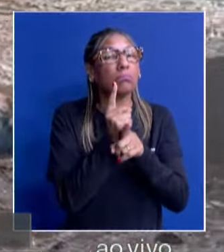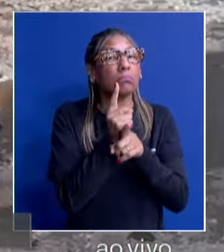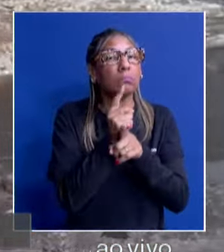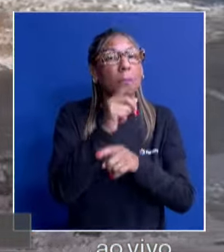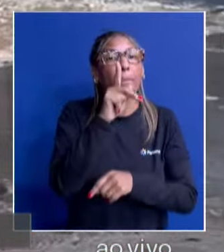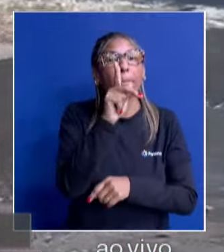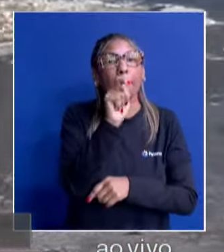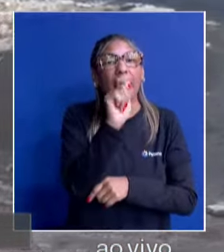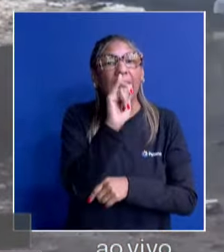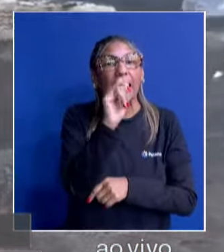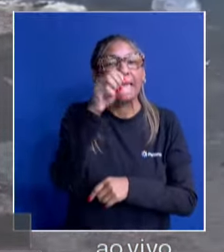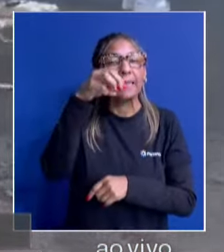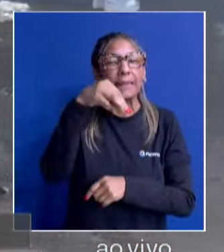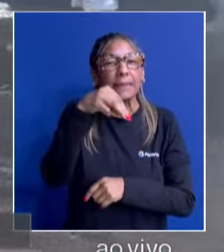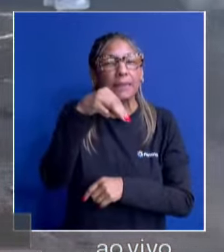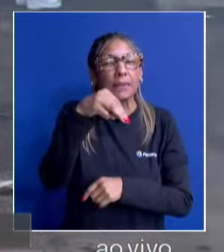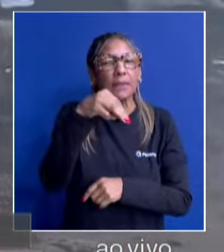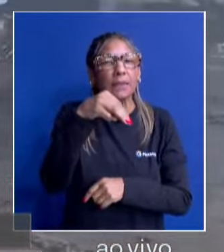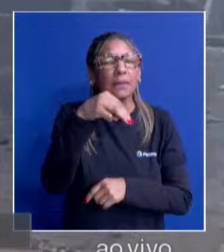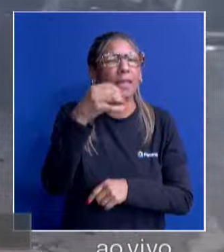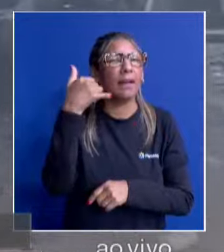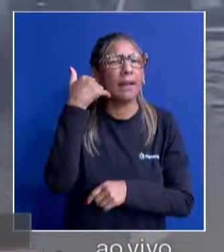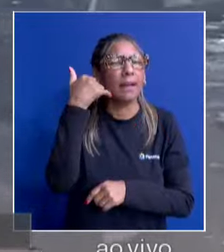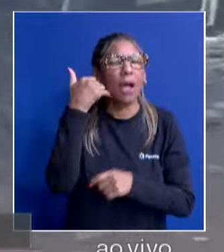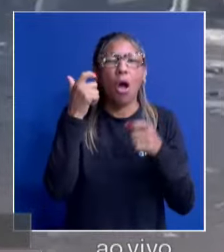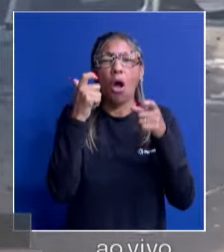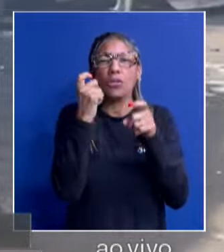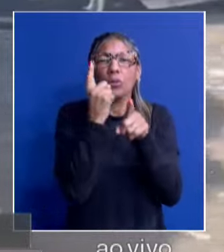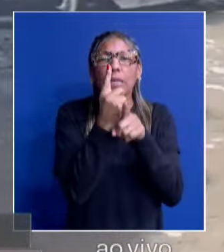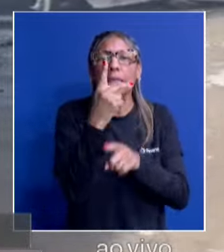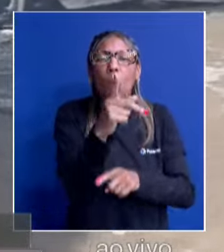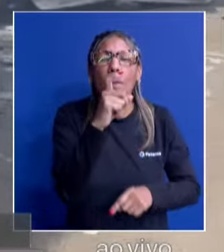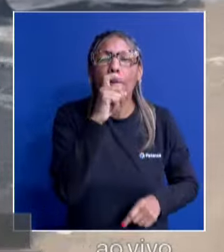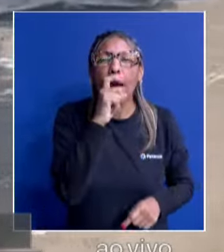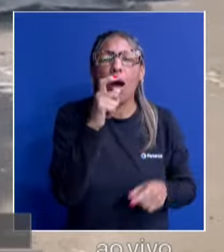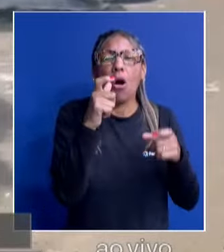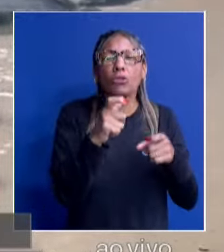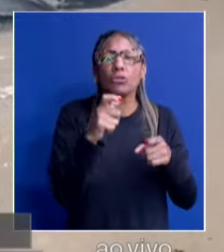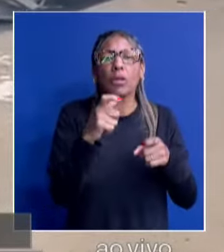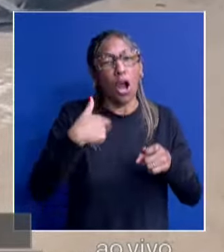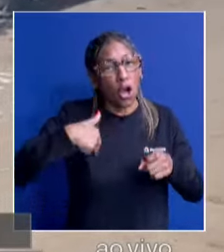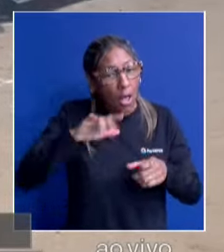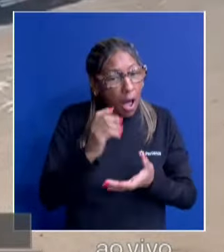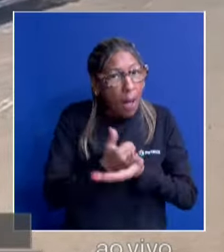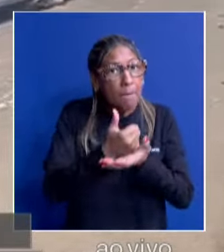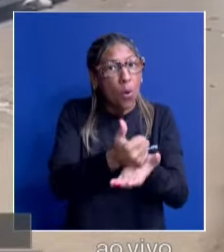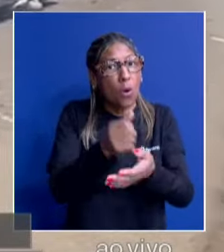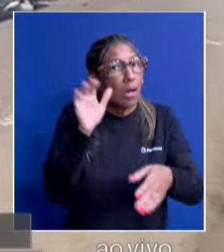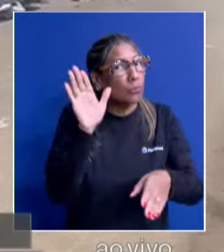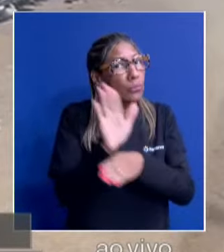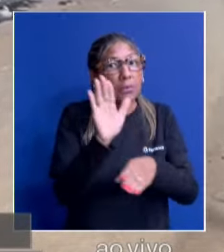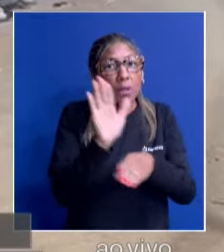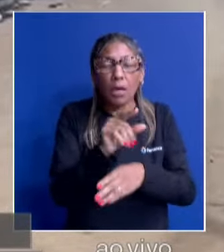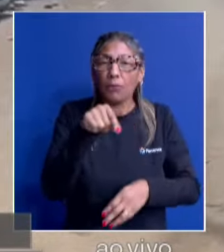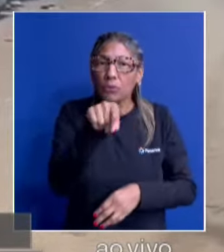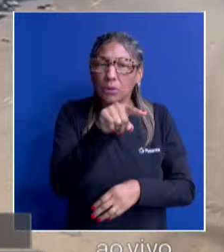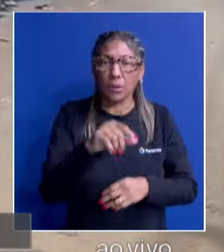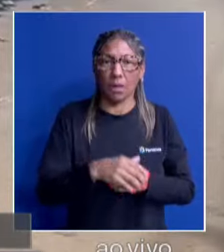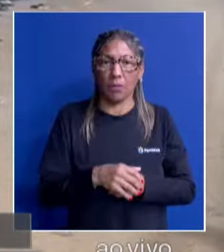Paim, né? Pode ligar para onde? Pode ligar para quem? Porque a gente está aqui para ajudar, acima de tudo. É lógico que a